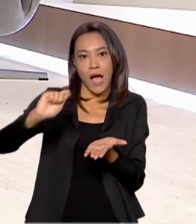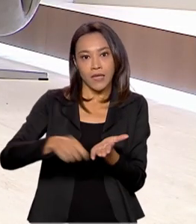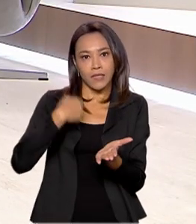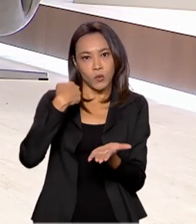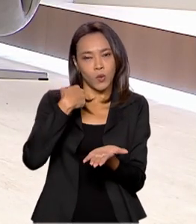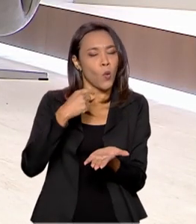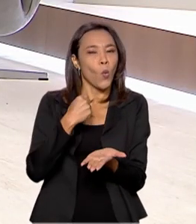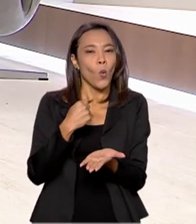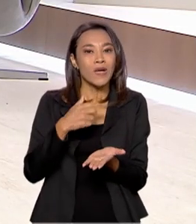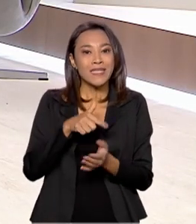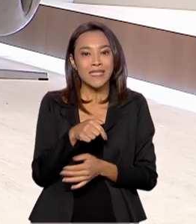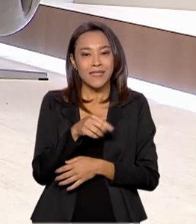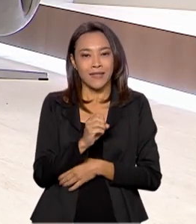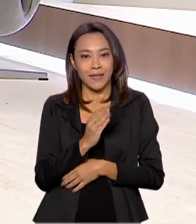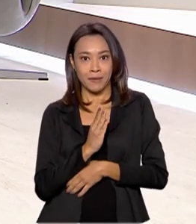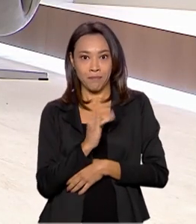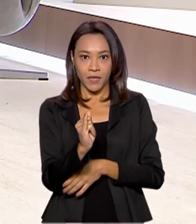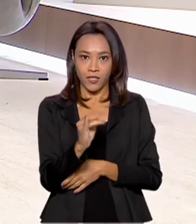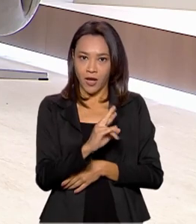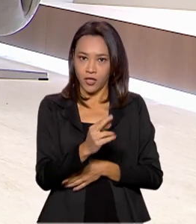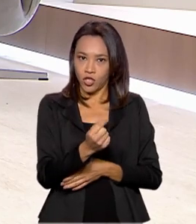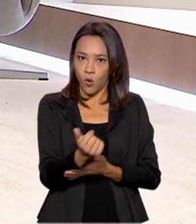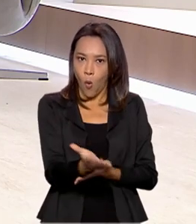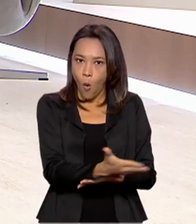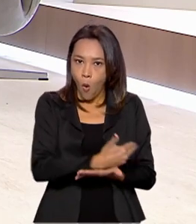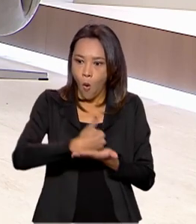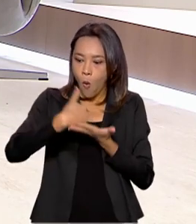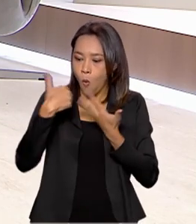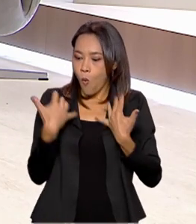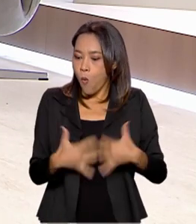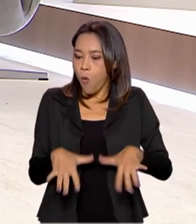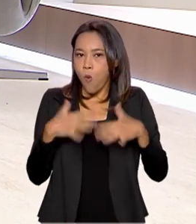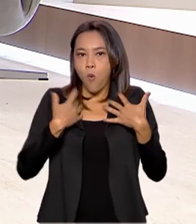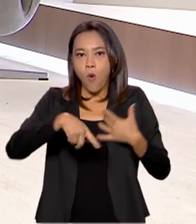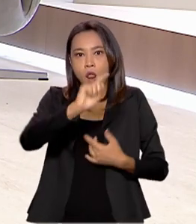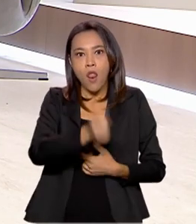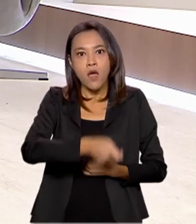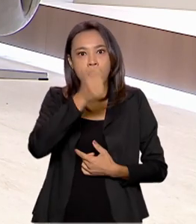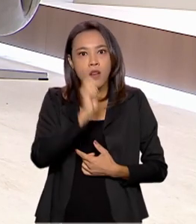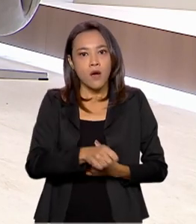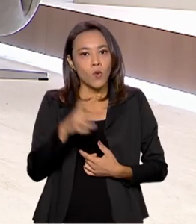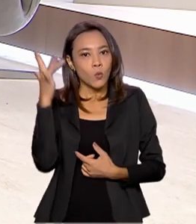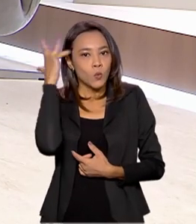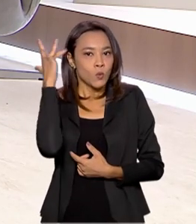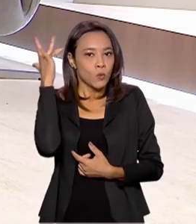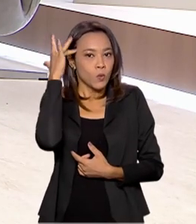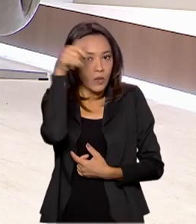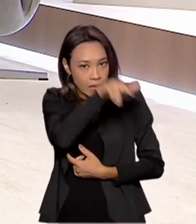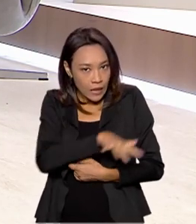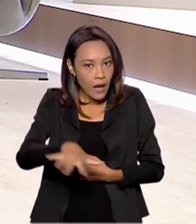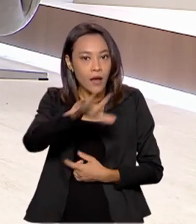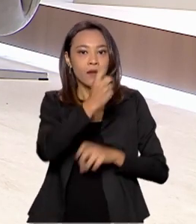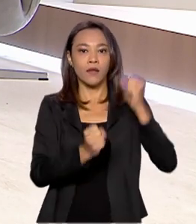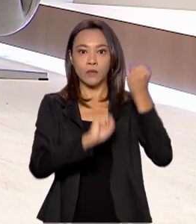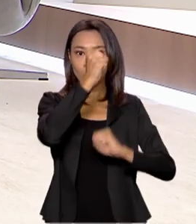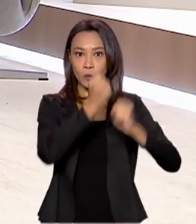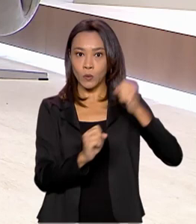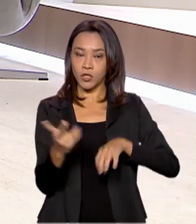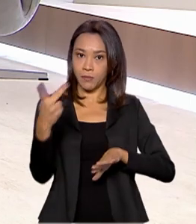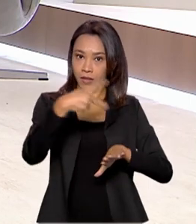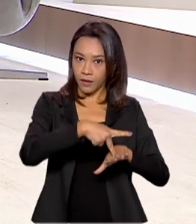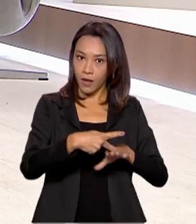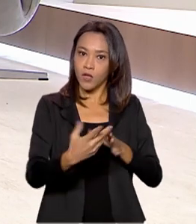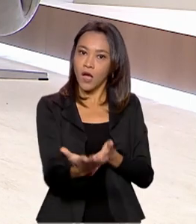70 bilhões de reais. Foi considerado o maior leilão da indústria de petróleo. Só para você ter uma ideia, ele